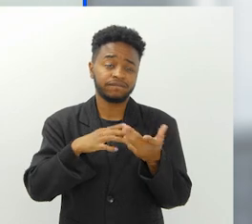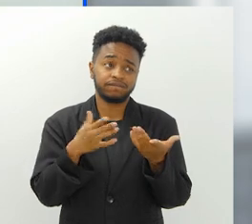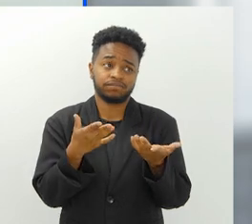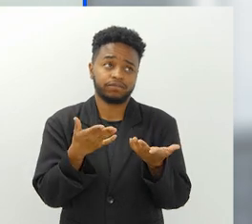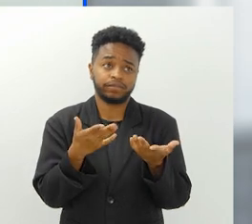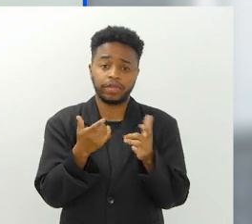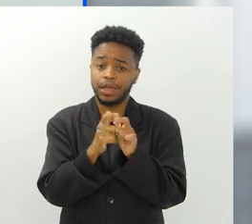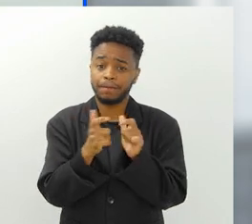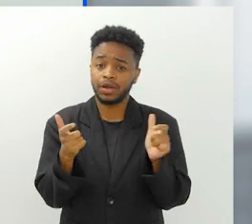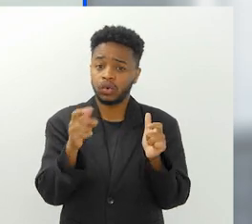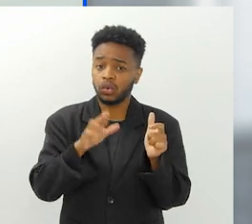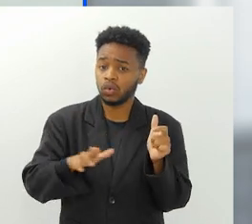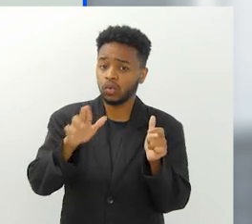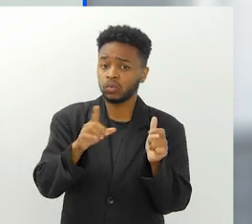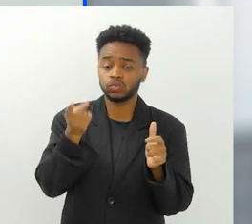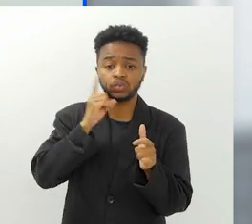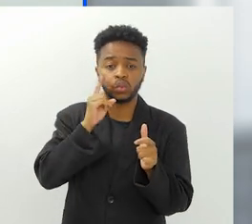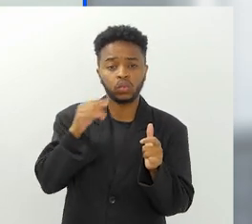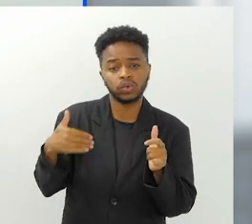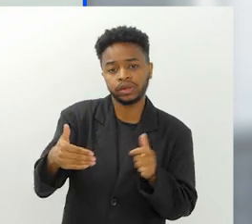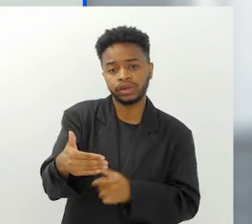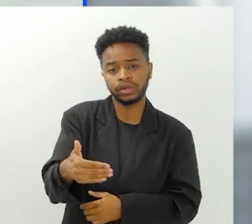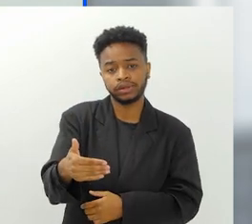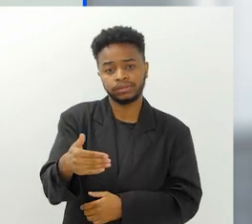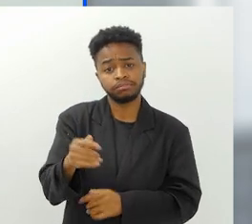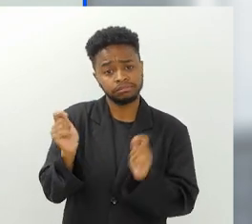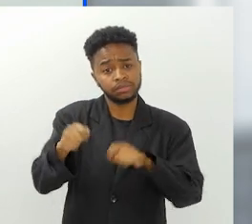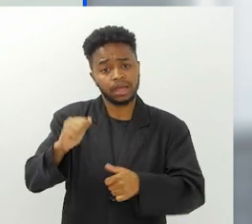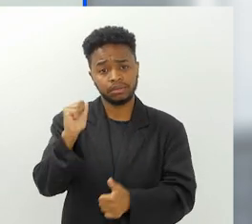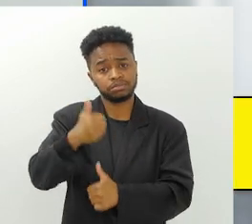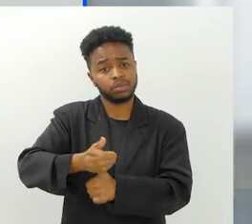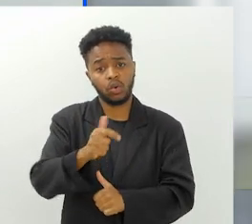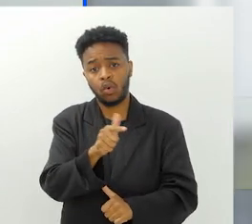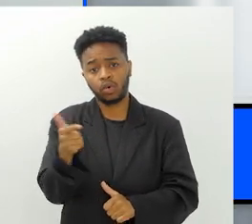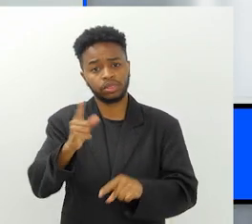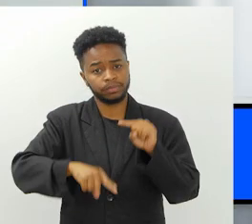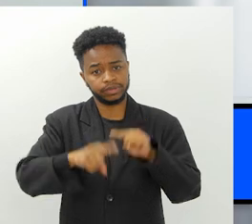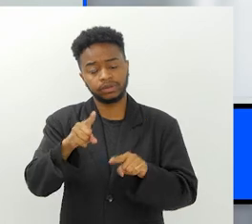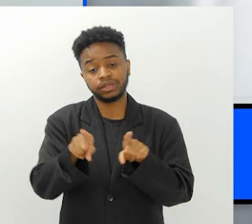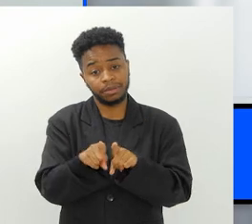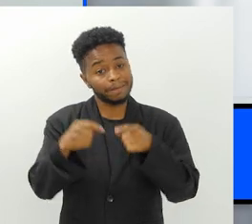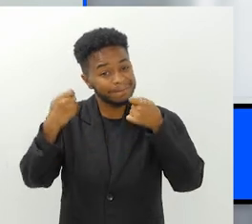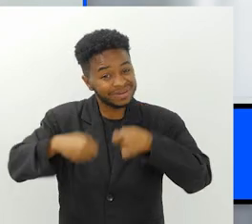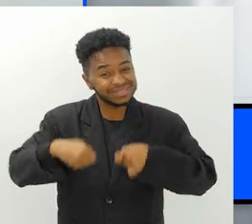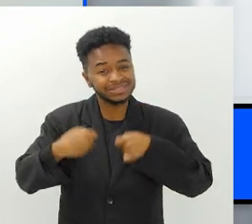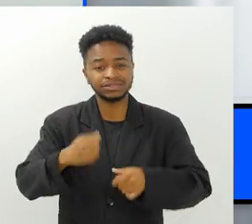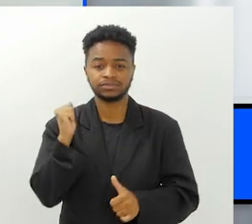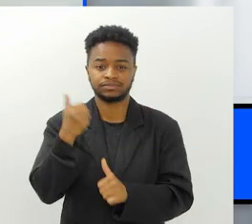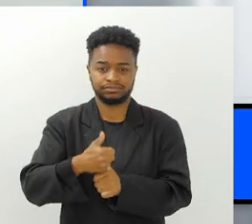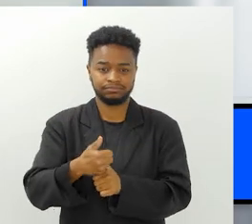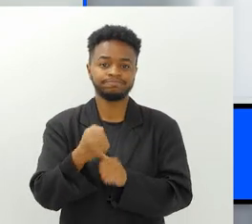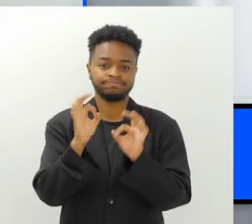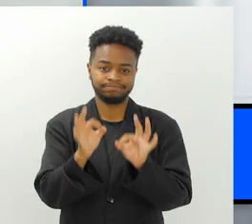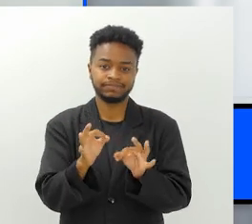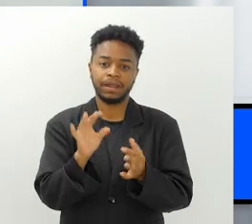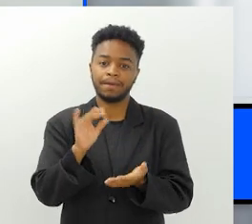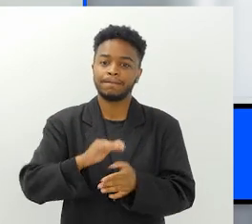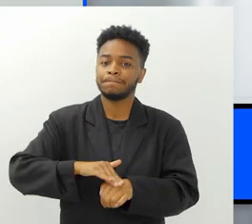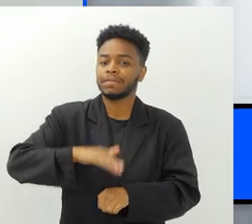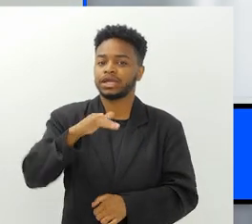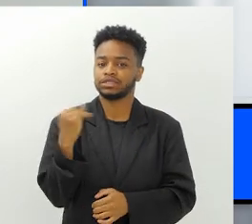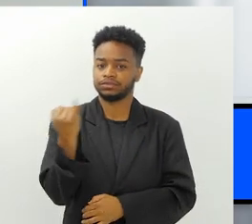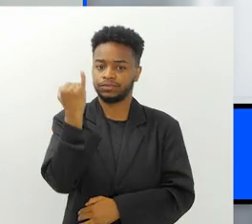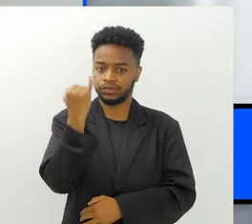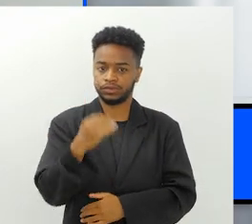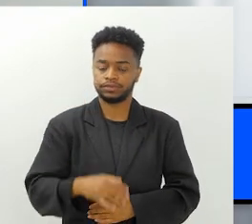existem diversos, a grande maioria de usos que a gente faz no nosso dia a dia do plástico é substituível e precisa ser substituída, né? Isso é o mais